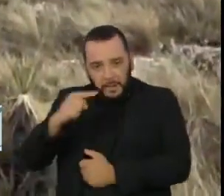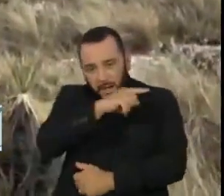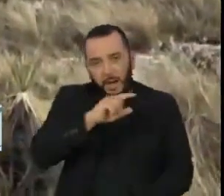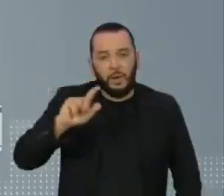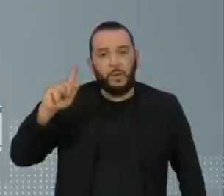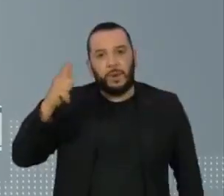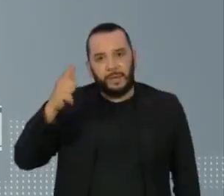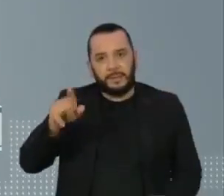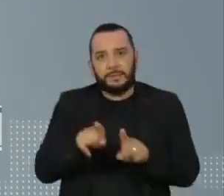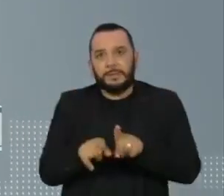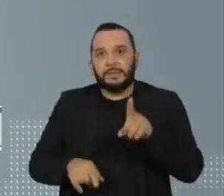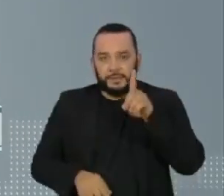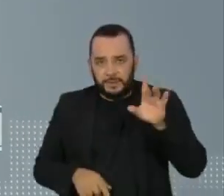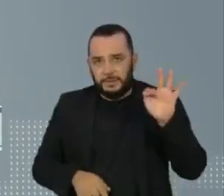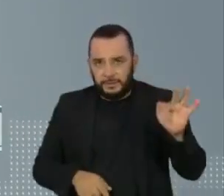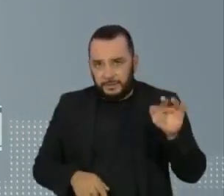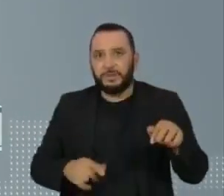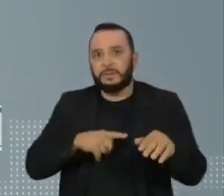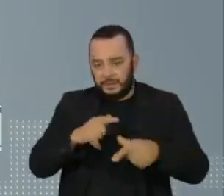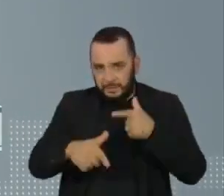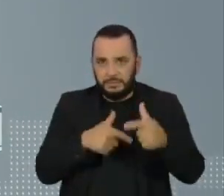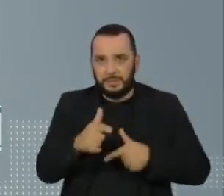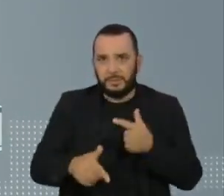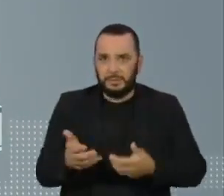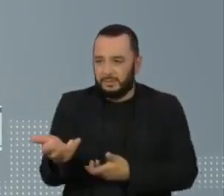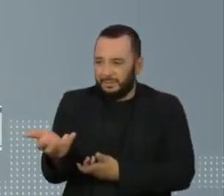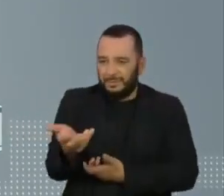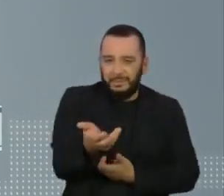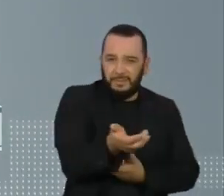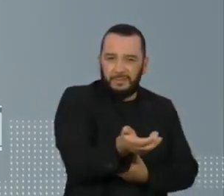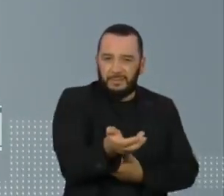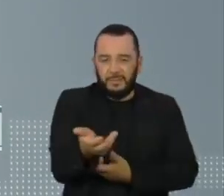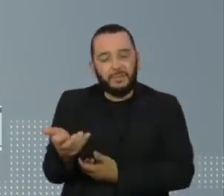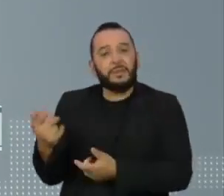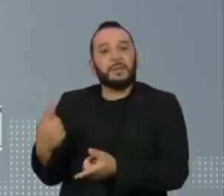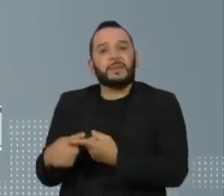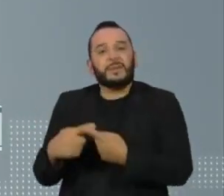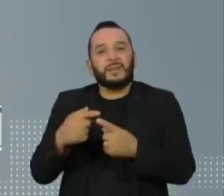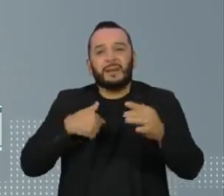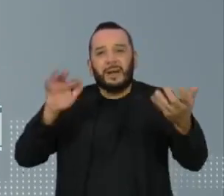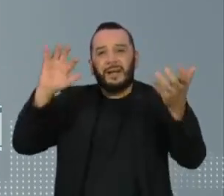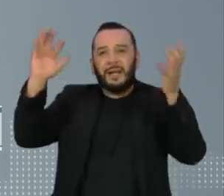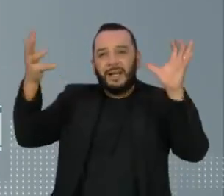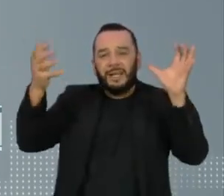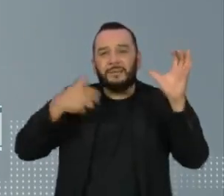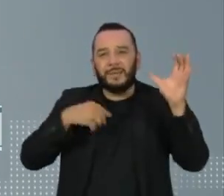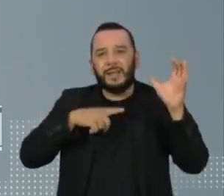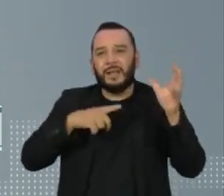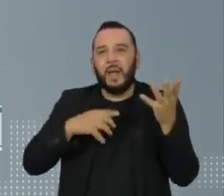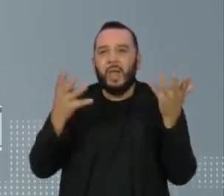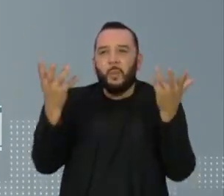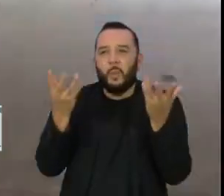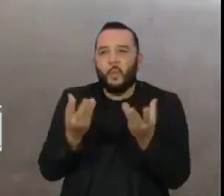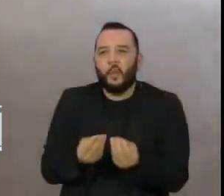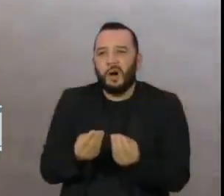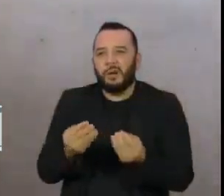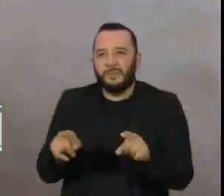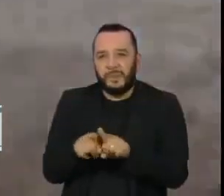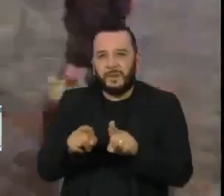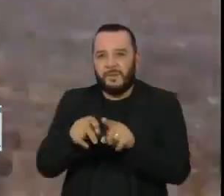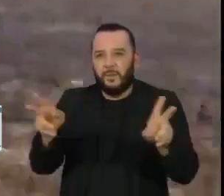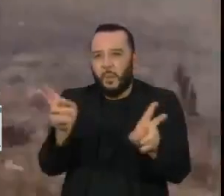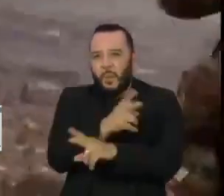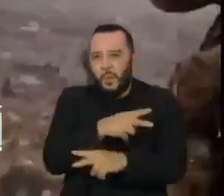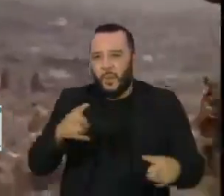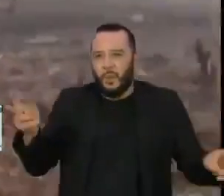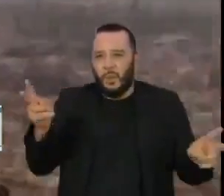Distrito Federal, atuam no local. As condições climáticas, no que se refere à umidade relativa do ar e à velocidade do vento, têm